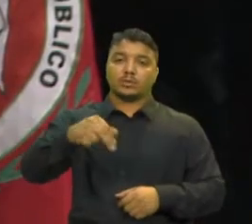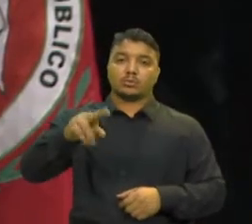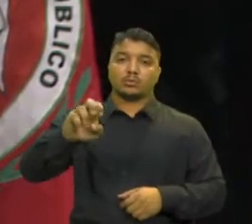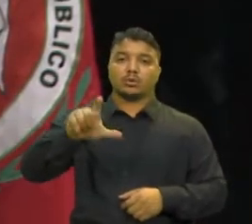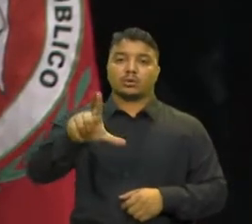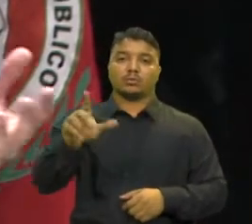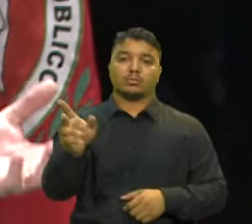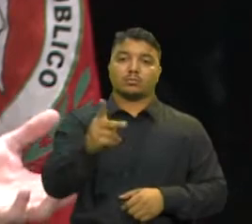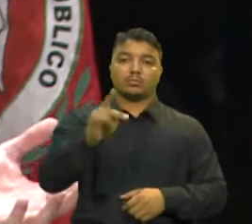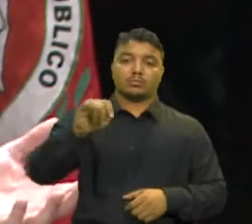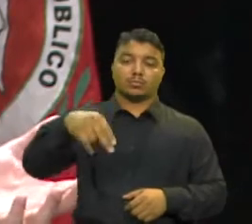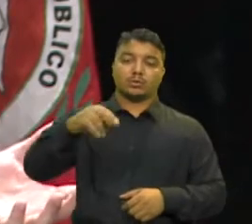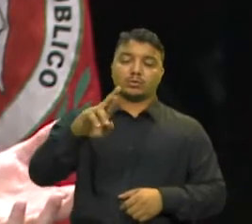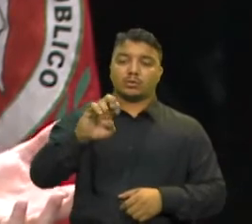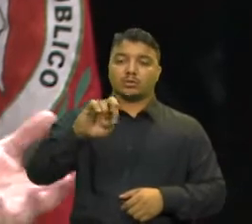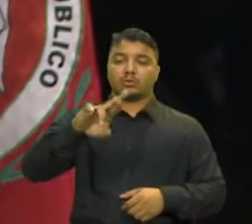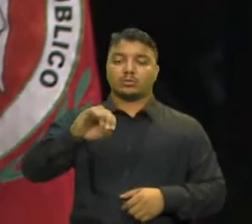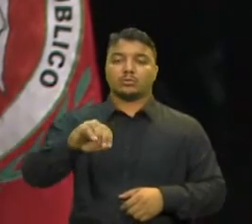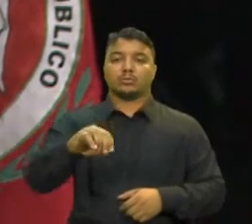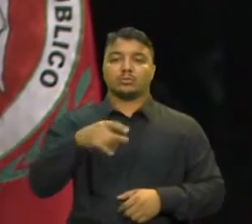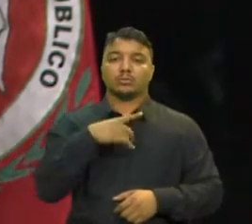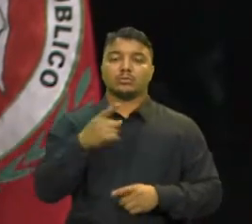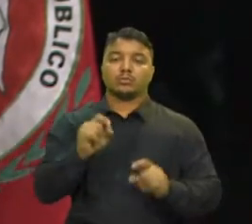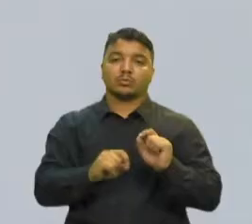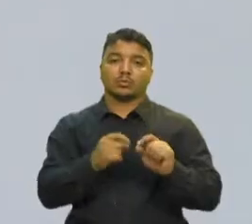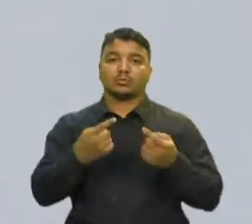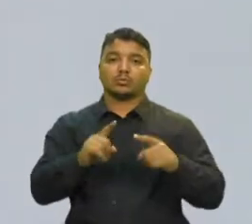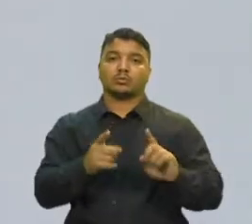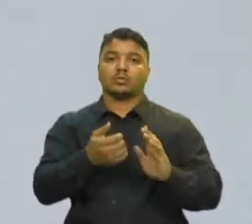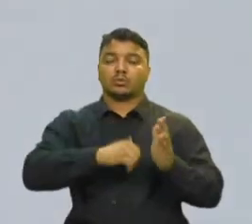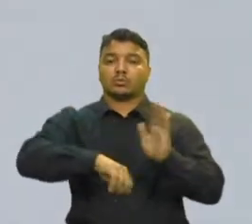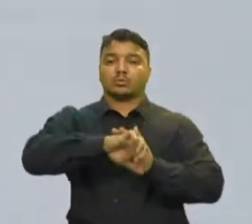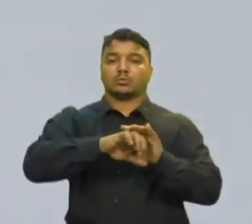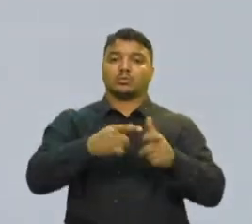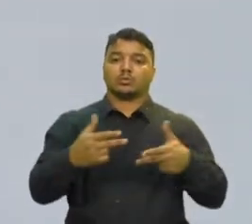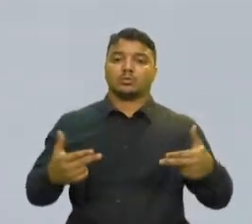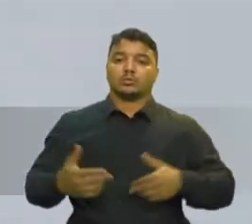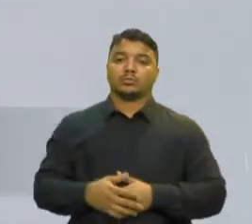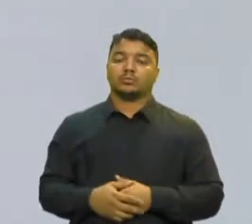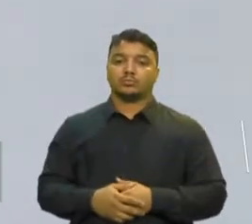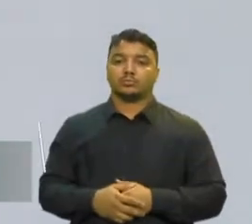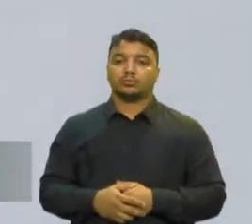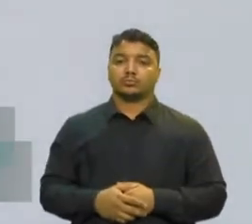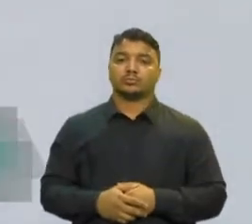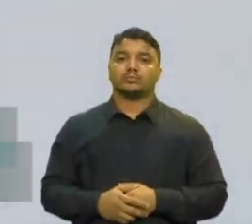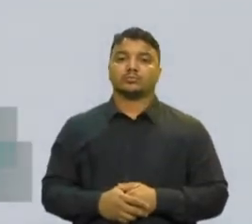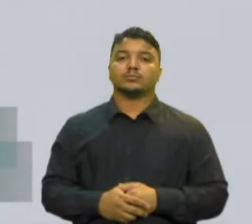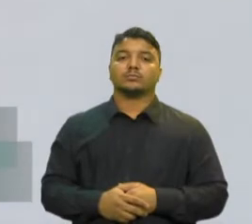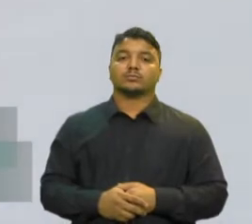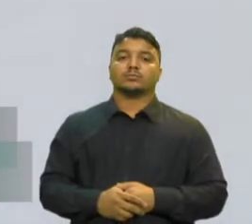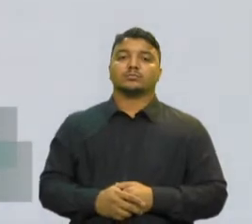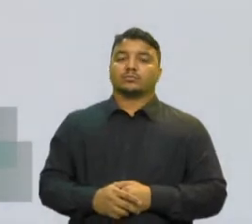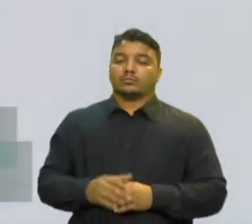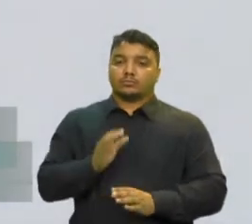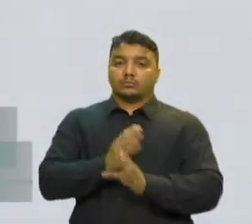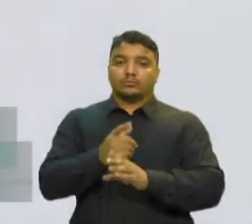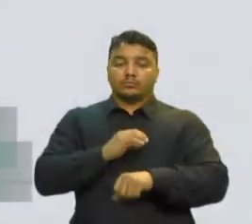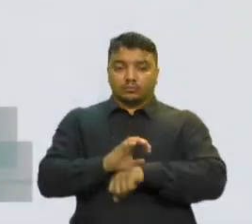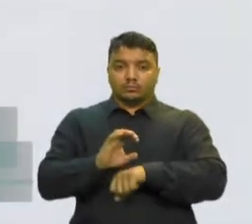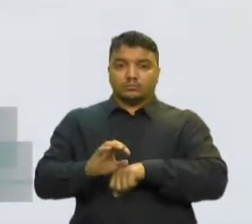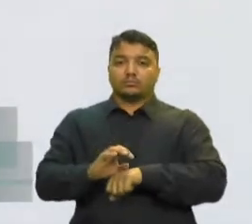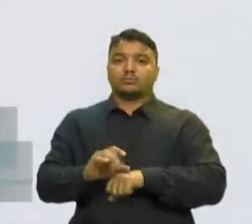medida traz graves consequências no combate à criminalidade Ela desfigura o Ministério Público Independente que foi criado pela Constituição Federal